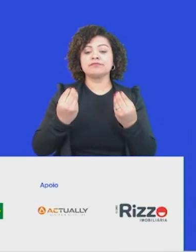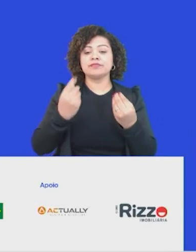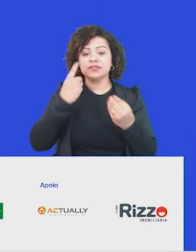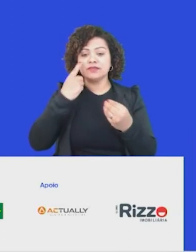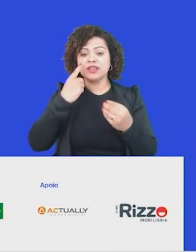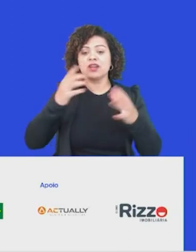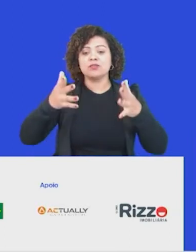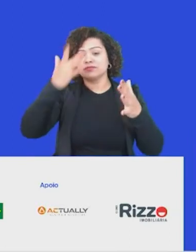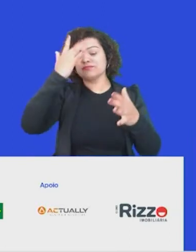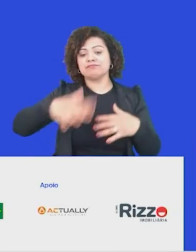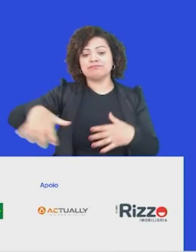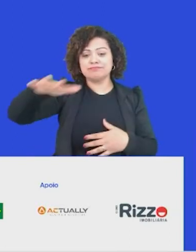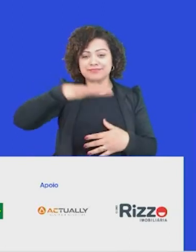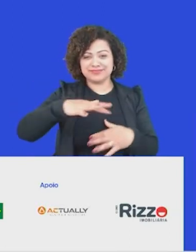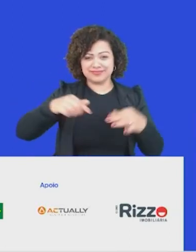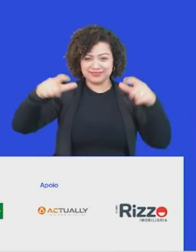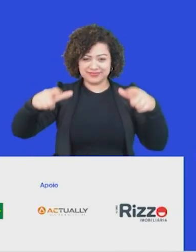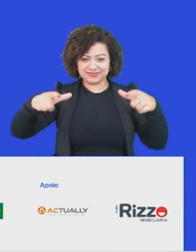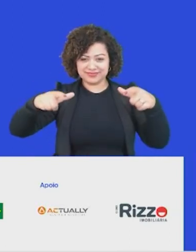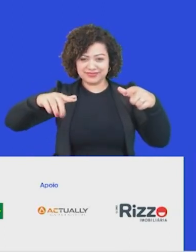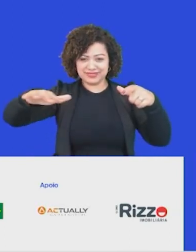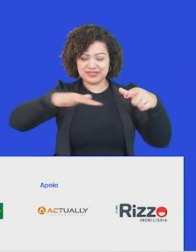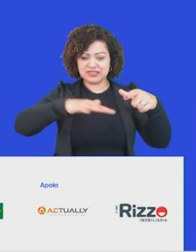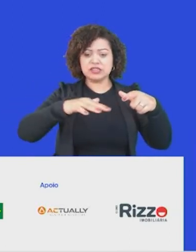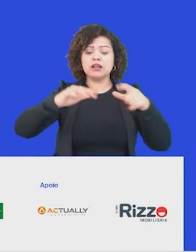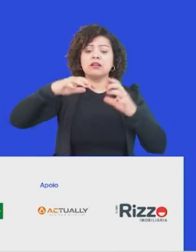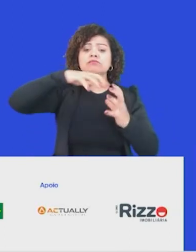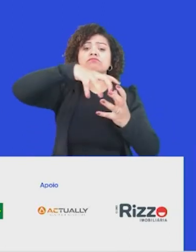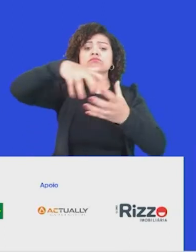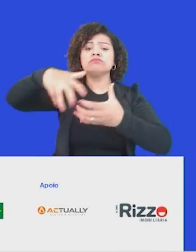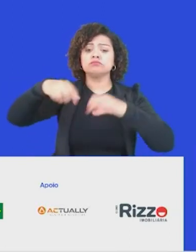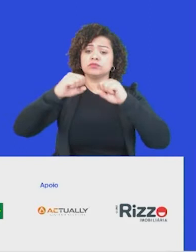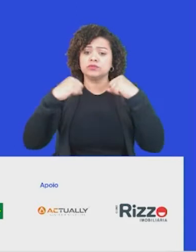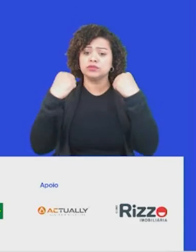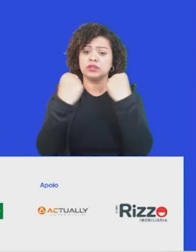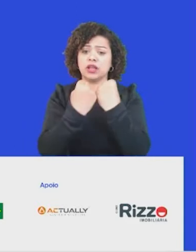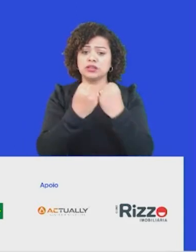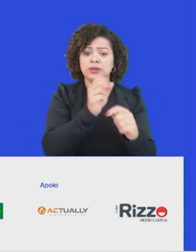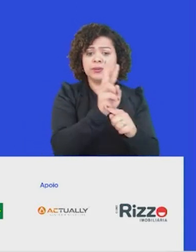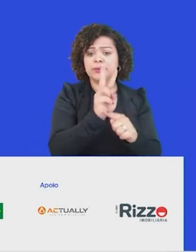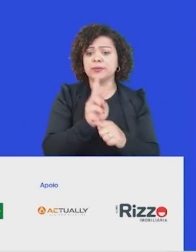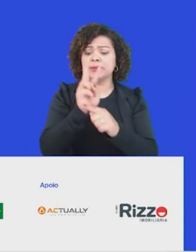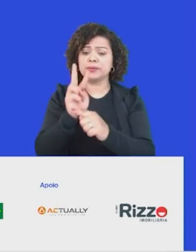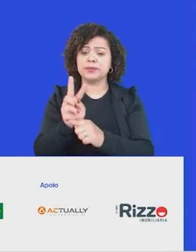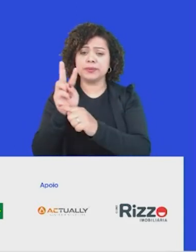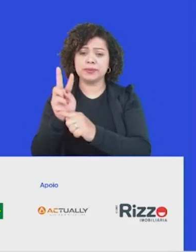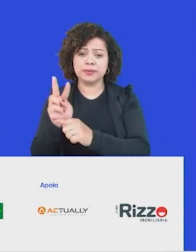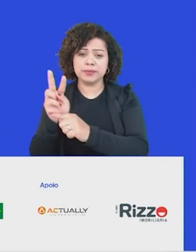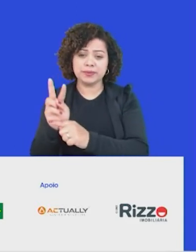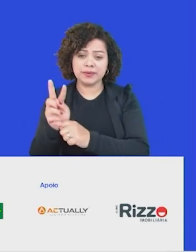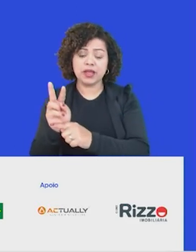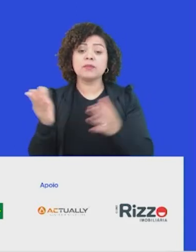universo, dez diretrizes desse movimento sustentável, ancoradas nos 17 ODS, mas apropriadas para a nossa